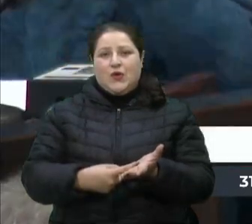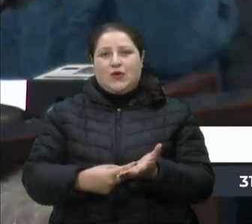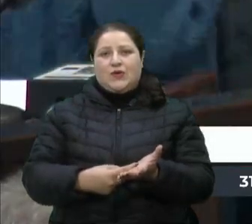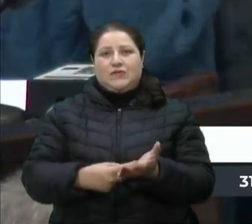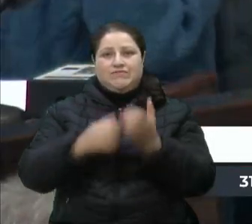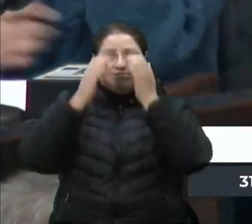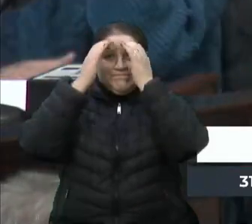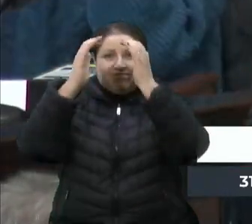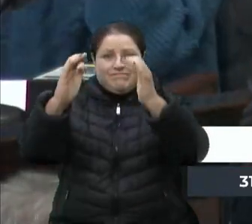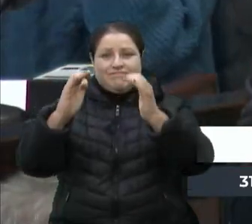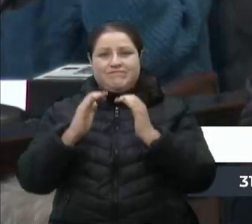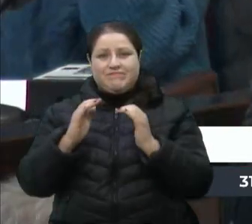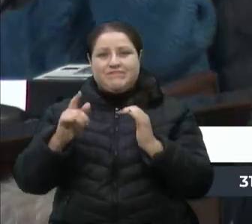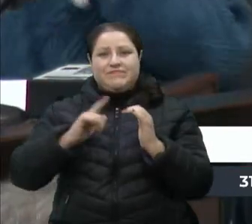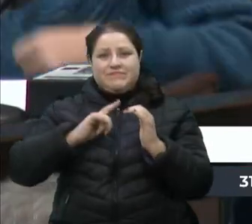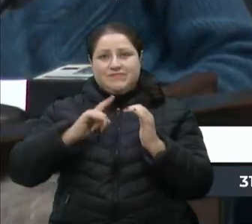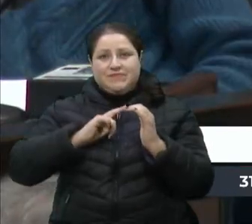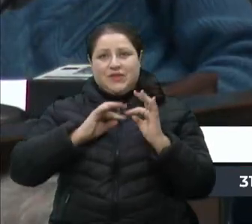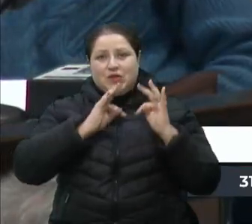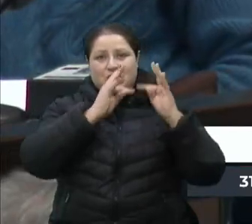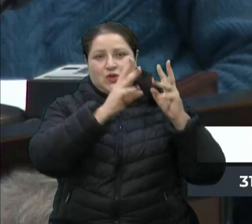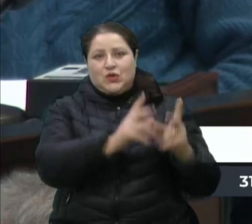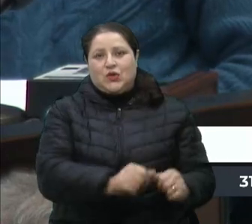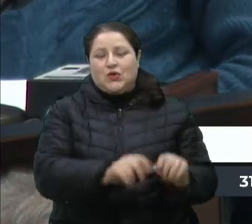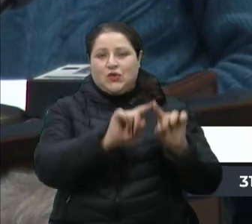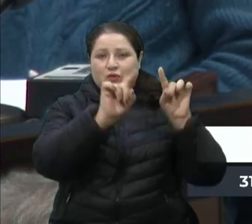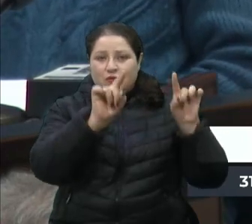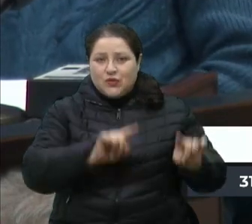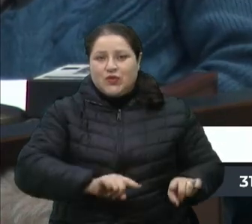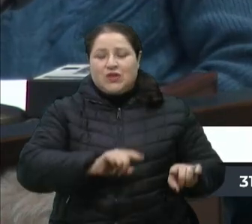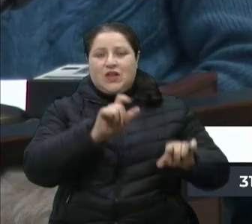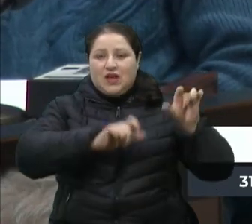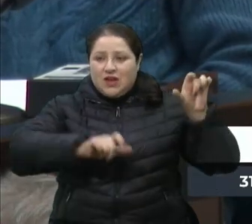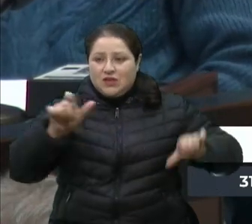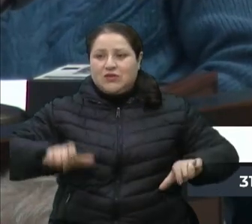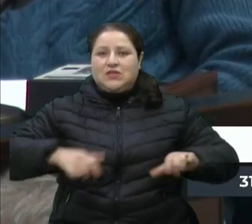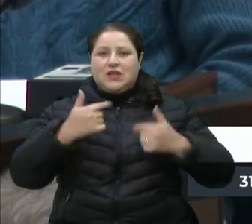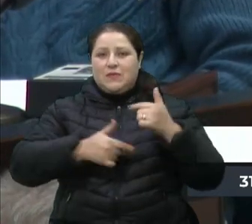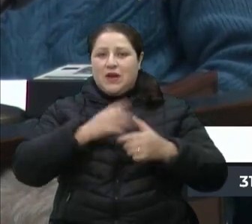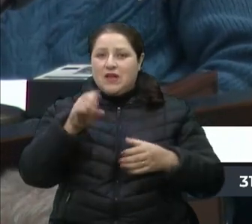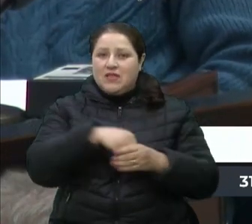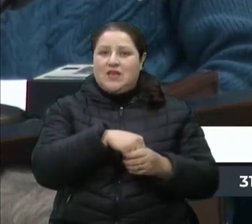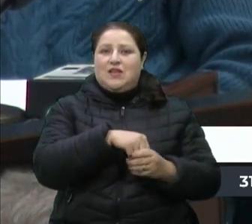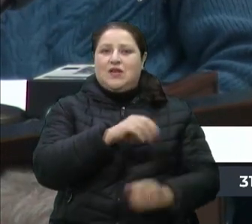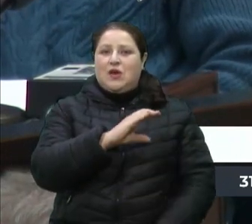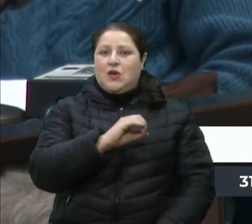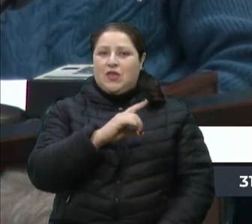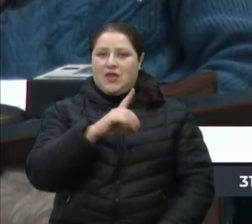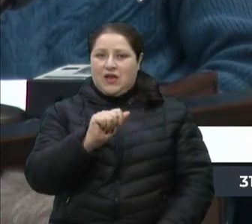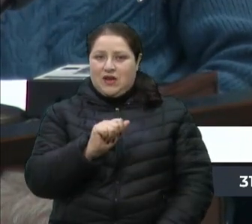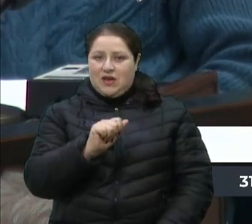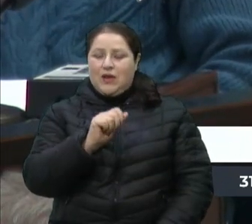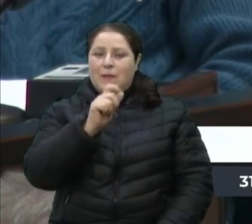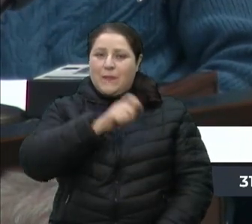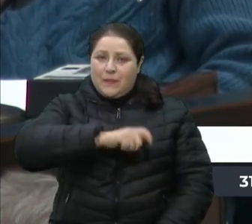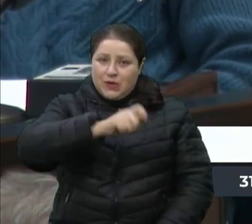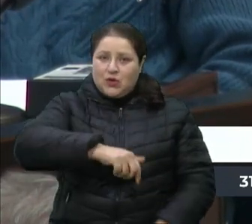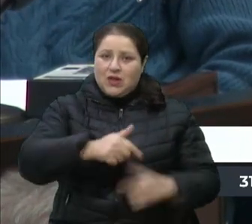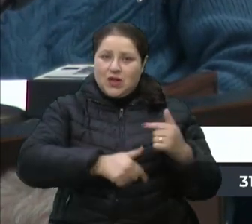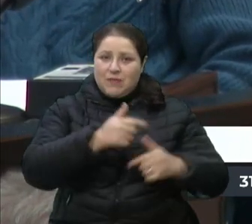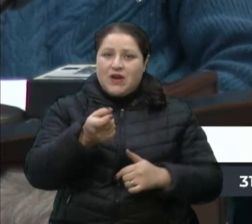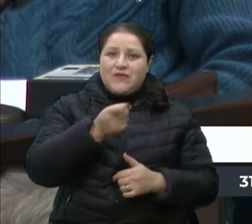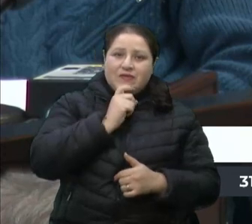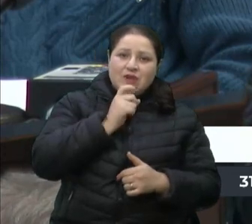respeitabilidade que nós temos com todos os funcionários da Codeca. Pessoas que no frio, na chuva,